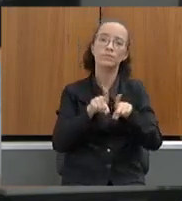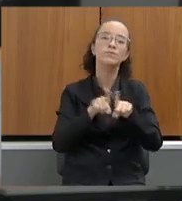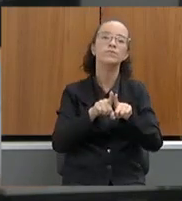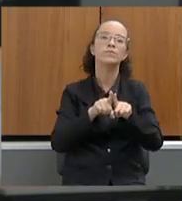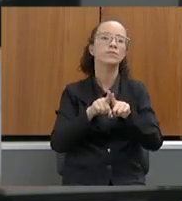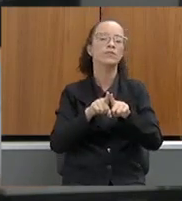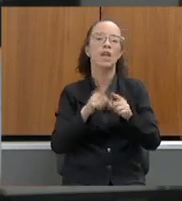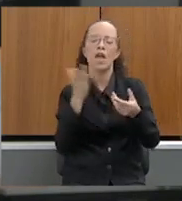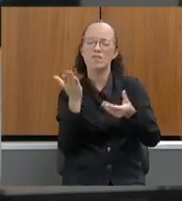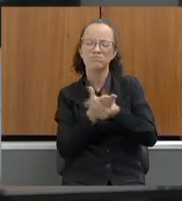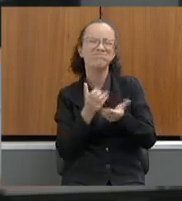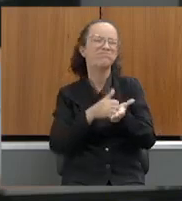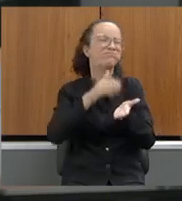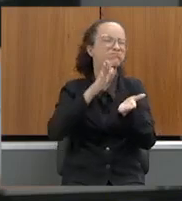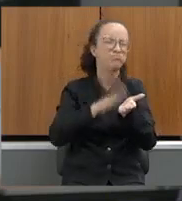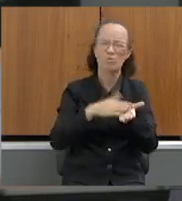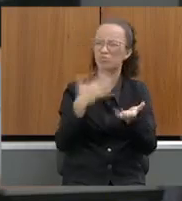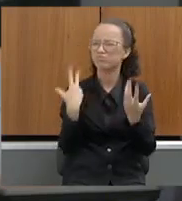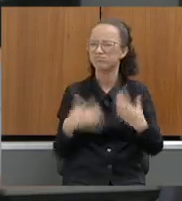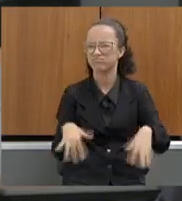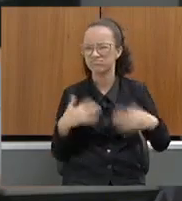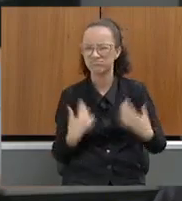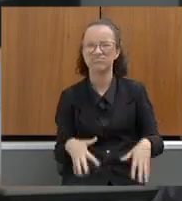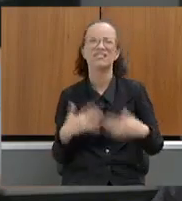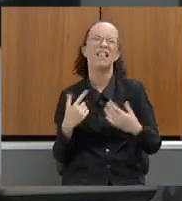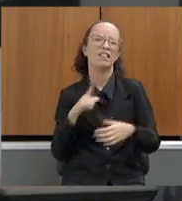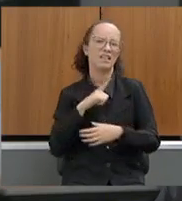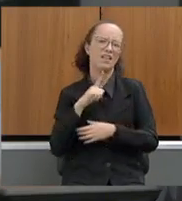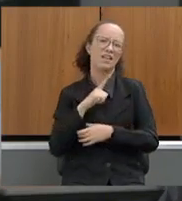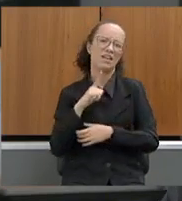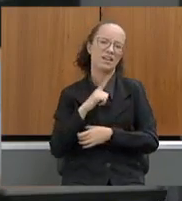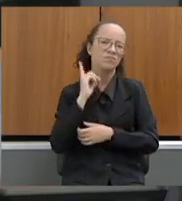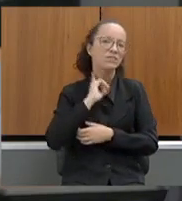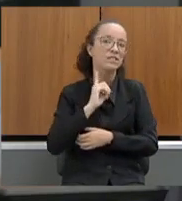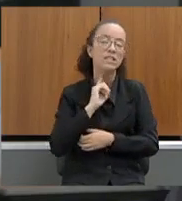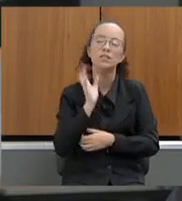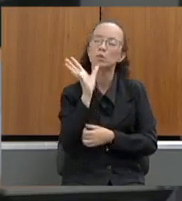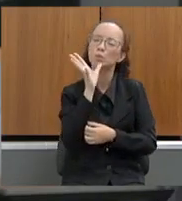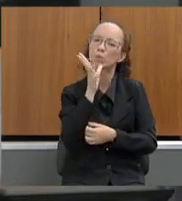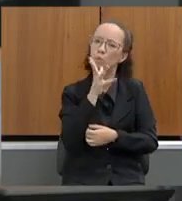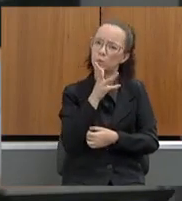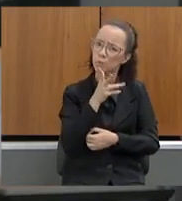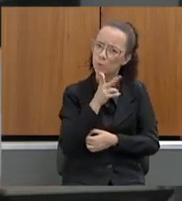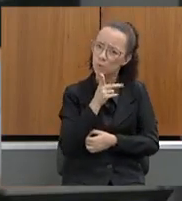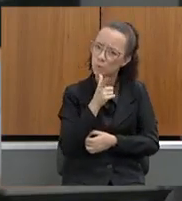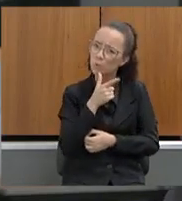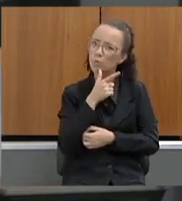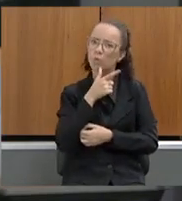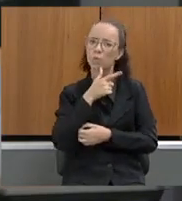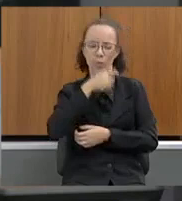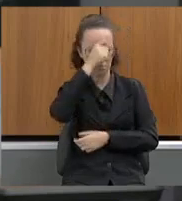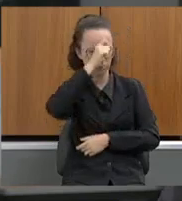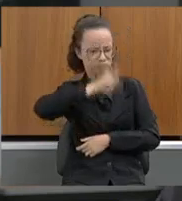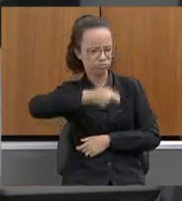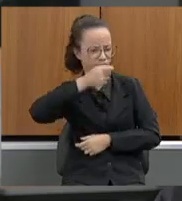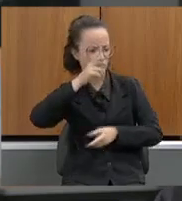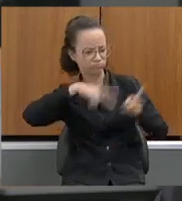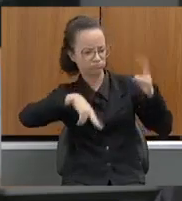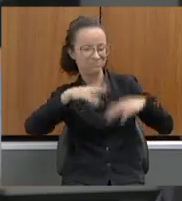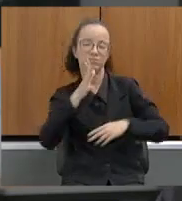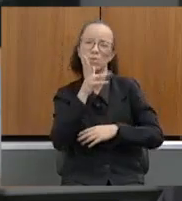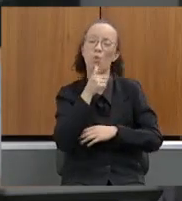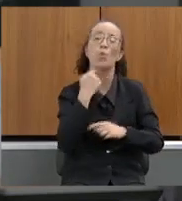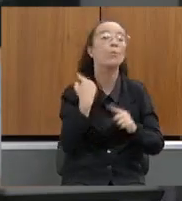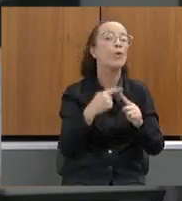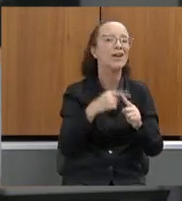vários autos de infrações que existem hoje no Estado e muitas vezes demoram a ser julgados ou analisados por realmente